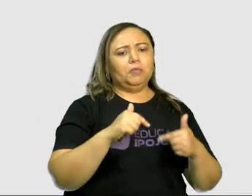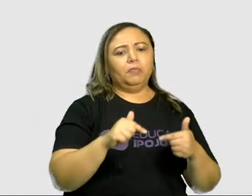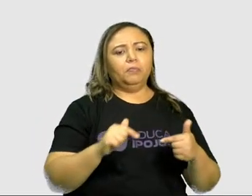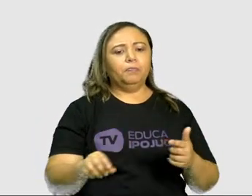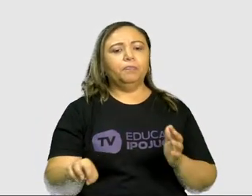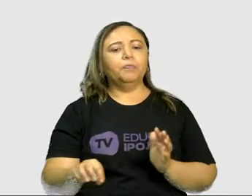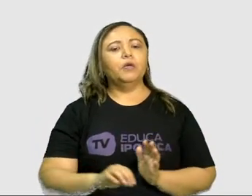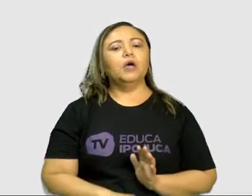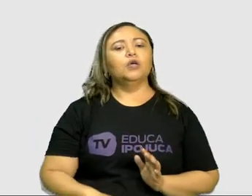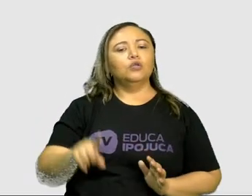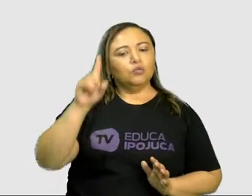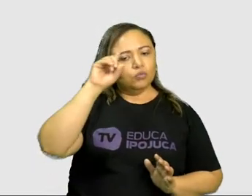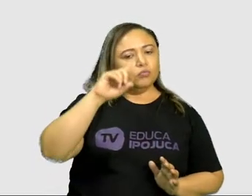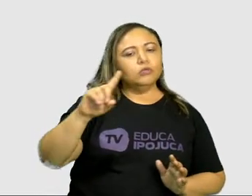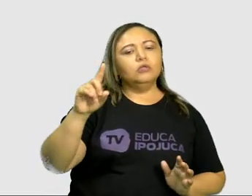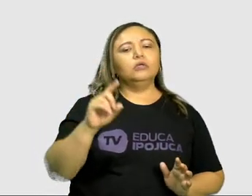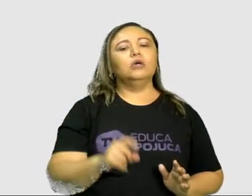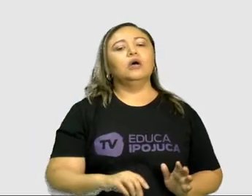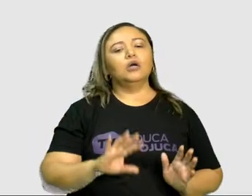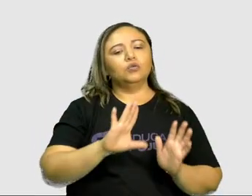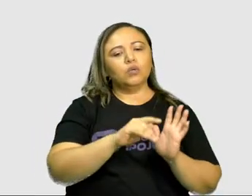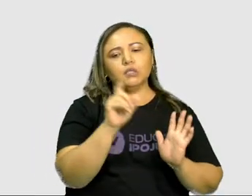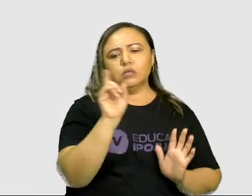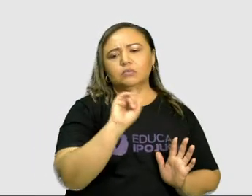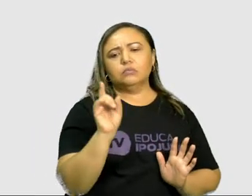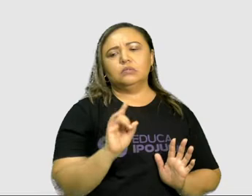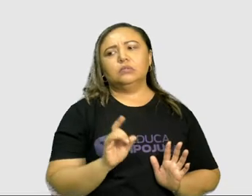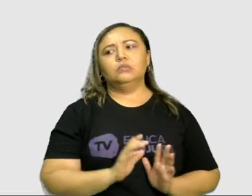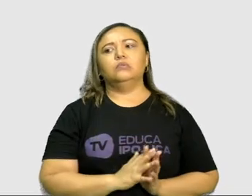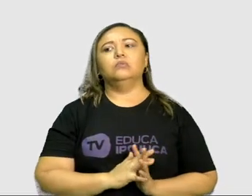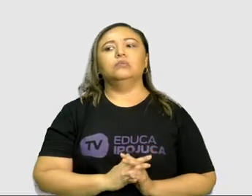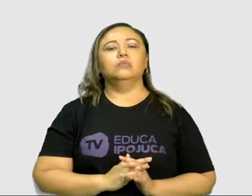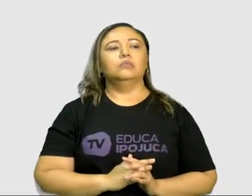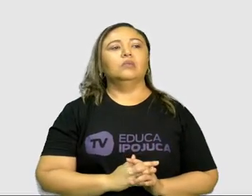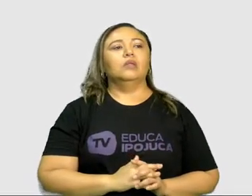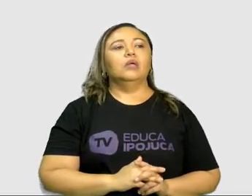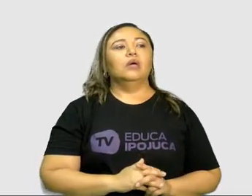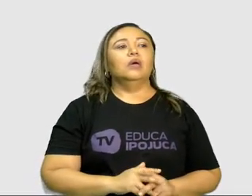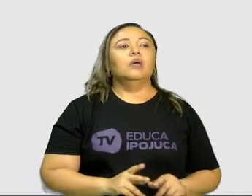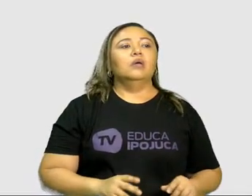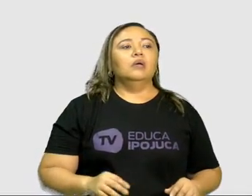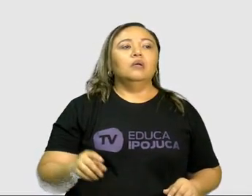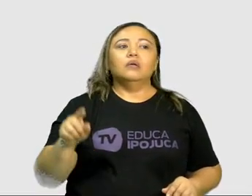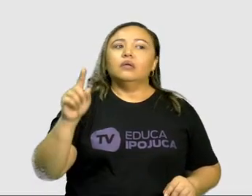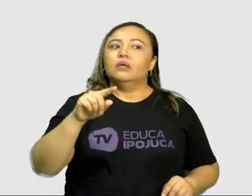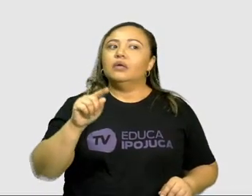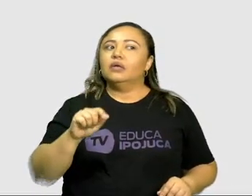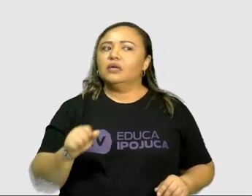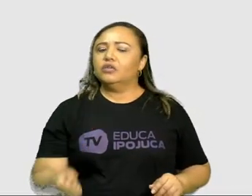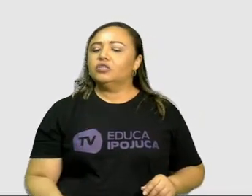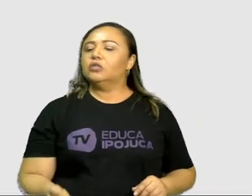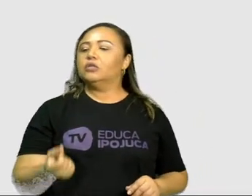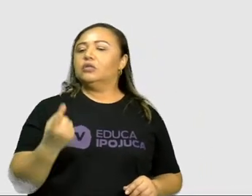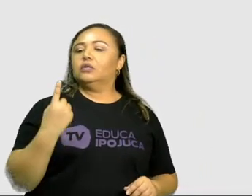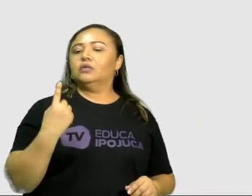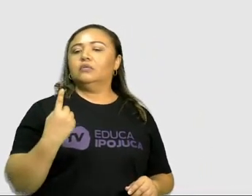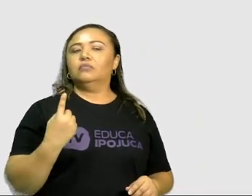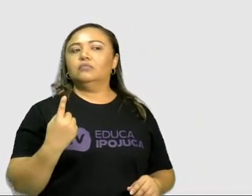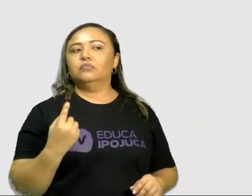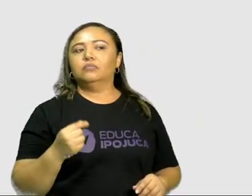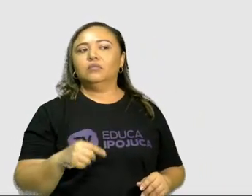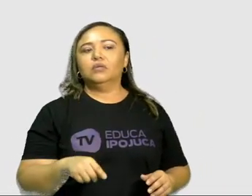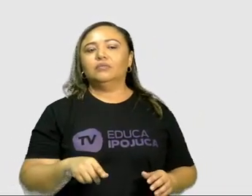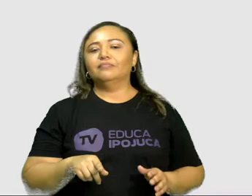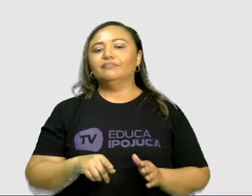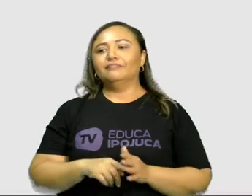Ainda bem que, eu apenas analisei o fato. Que bom que ele não passou pelo trauma, né? Mas, quando eu digo estranhamente, eu já